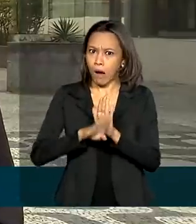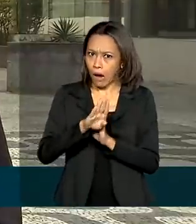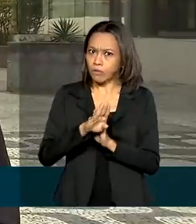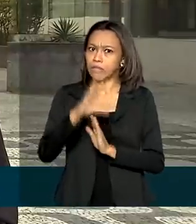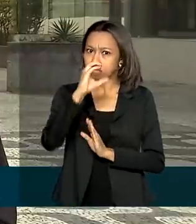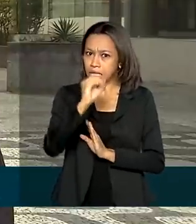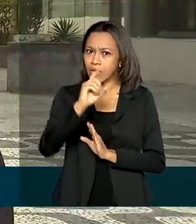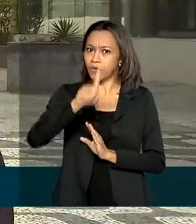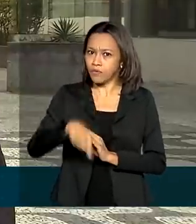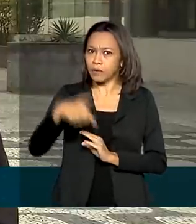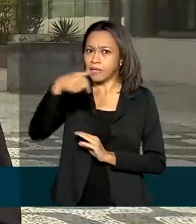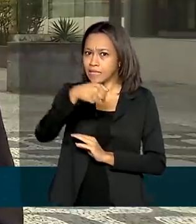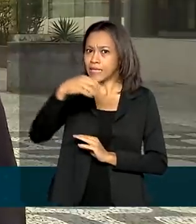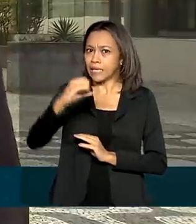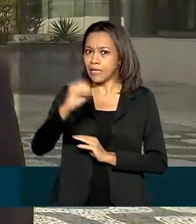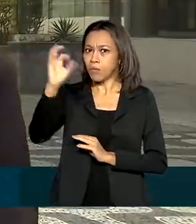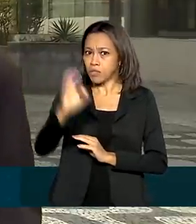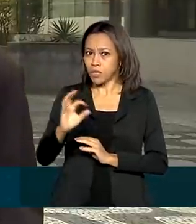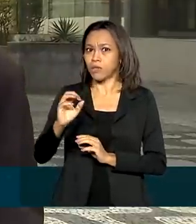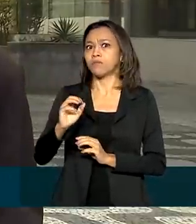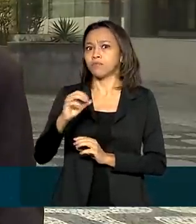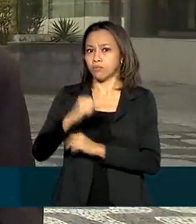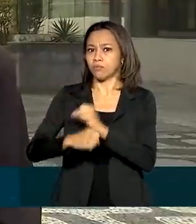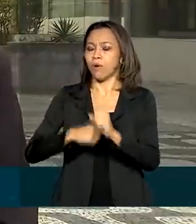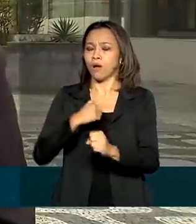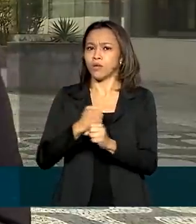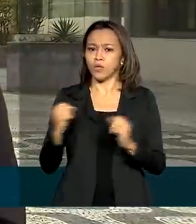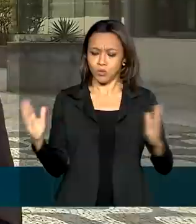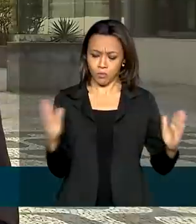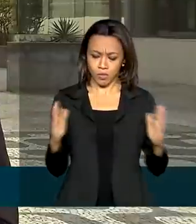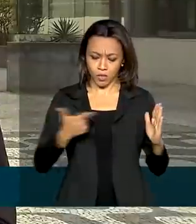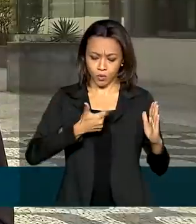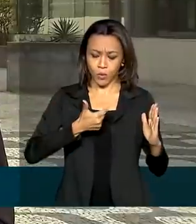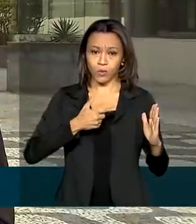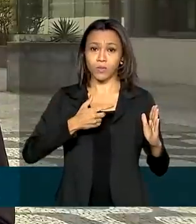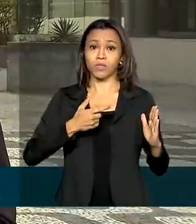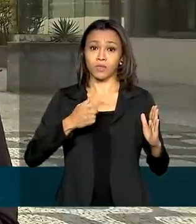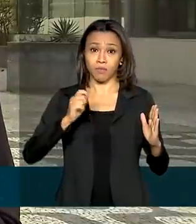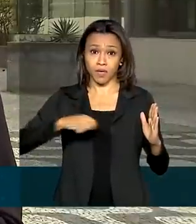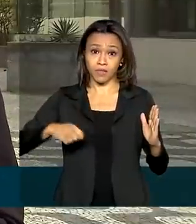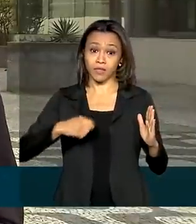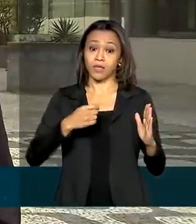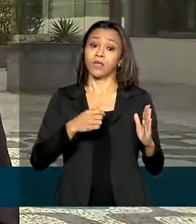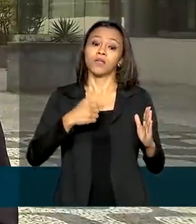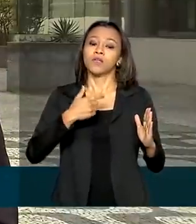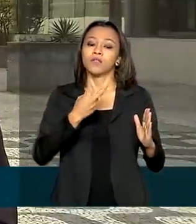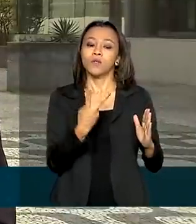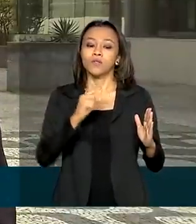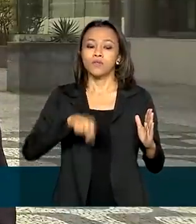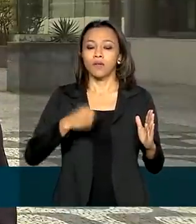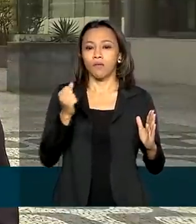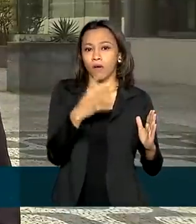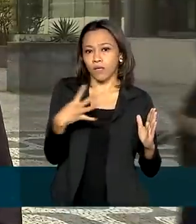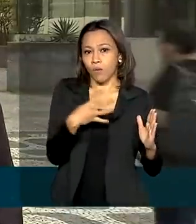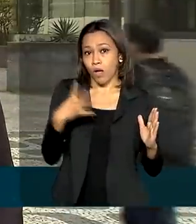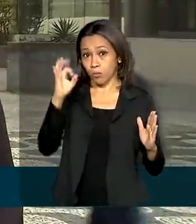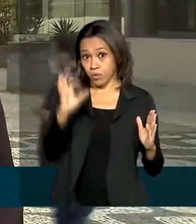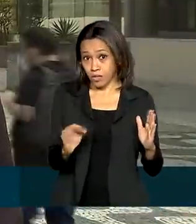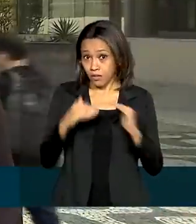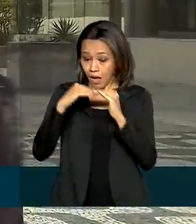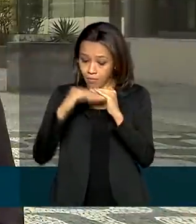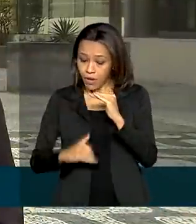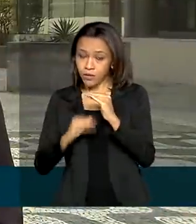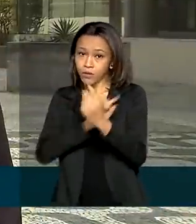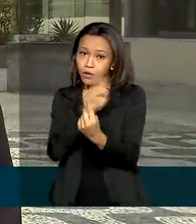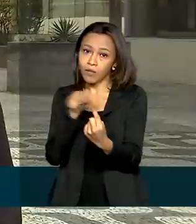,70% e nos últimos 12 meses está com 2,44%, abaixo do piso da meta do